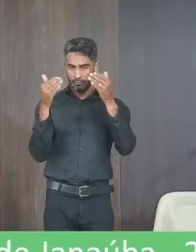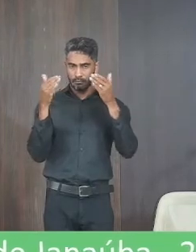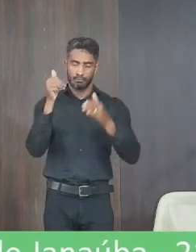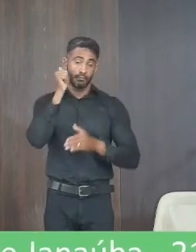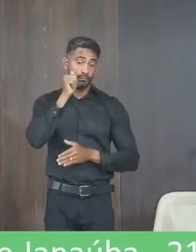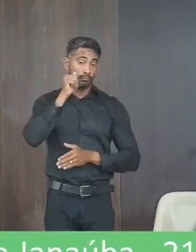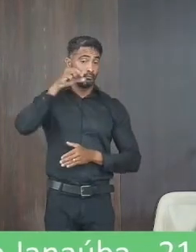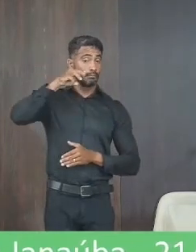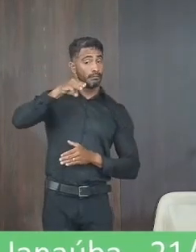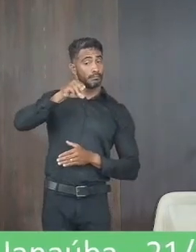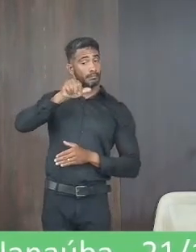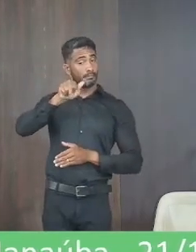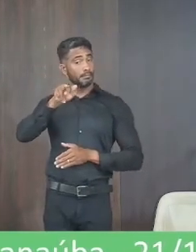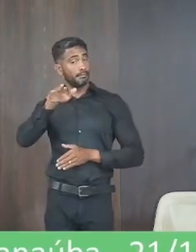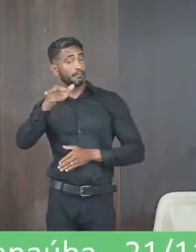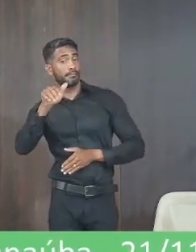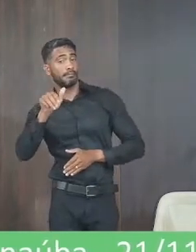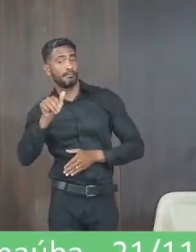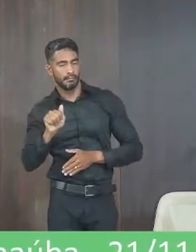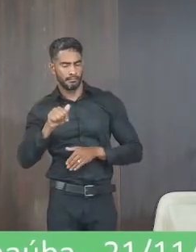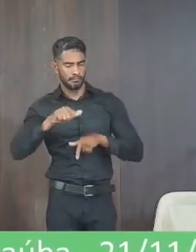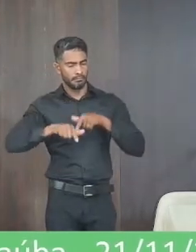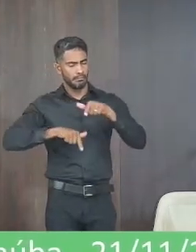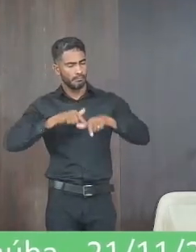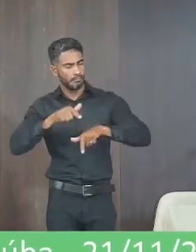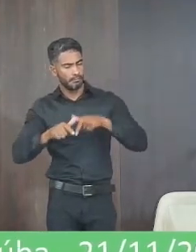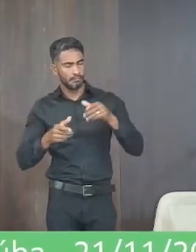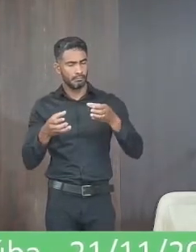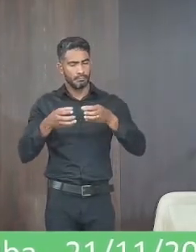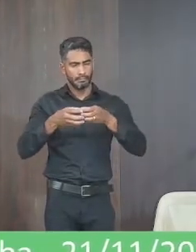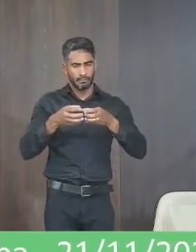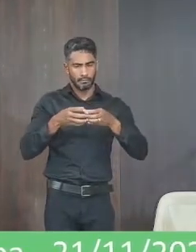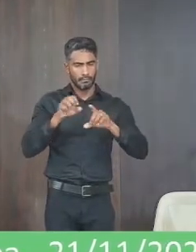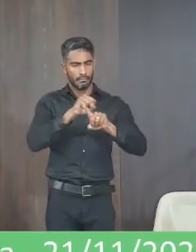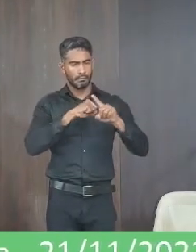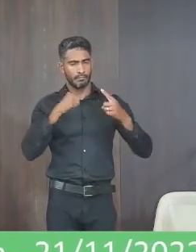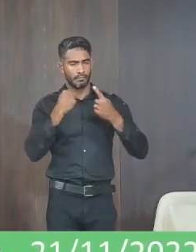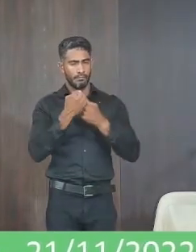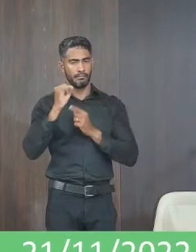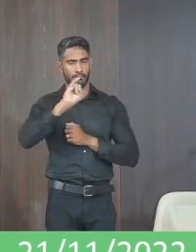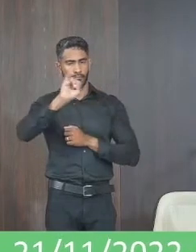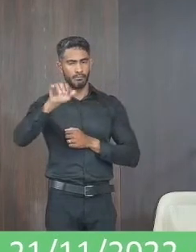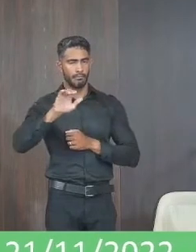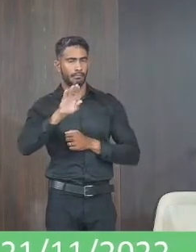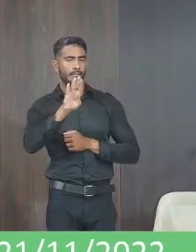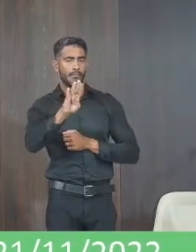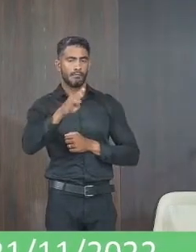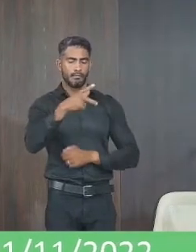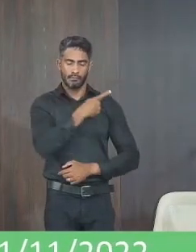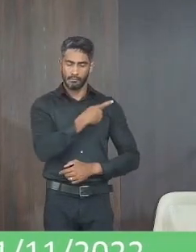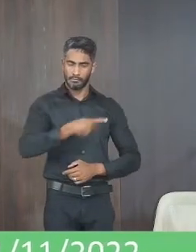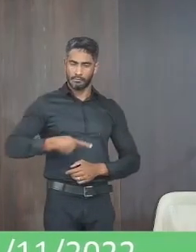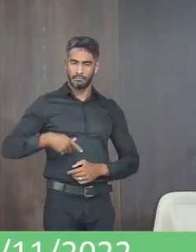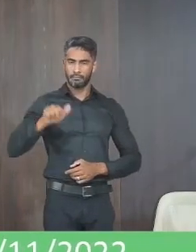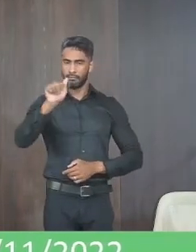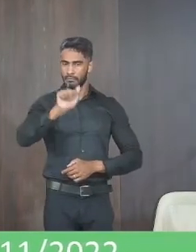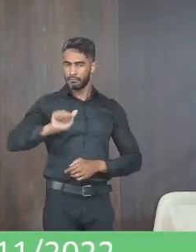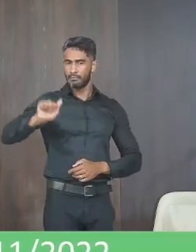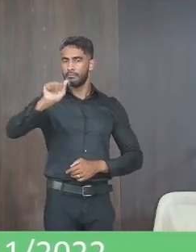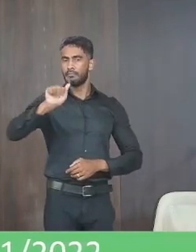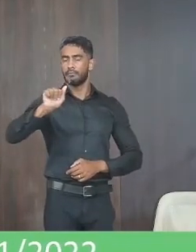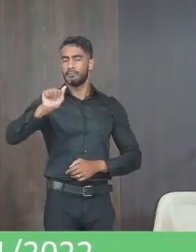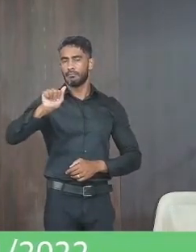senhora Maria Cleonice da Silva Oliveira pelos relevantes serviços prestados à sociedade de Janaúba como presidente da associação de moradores